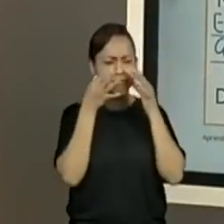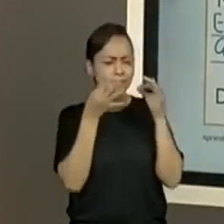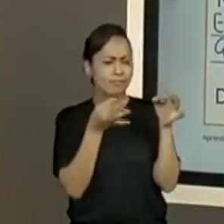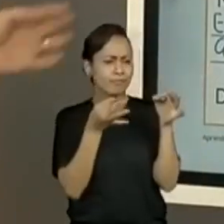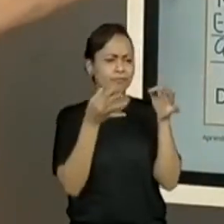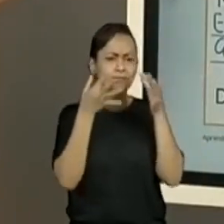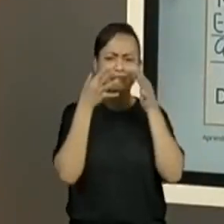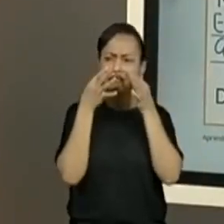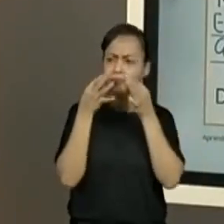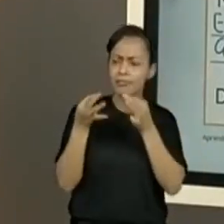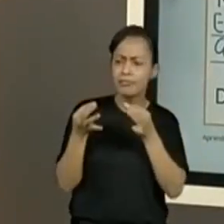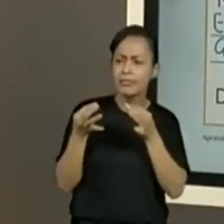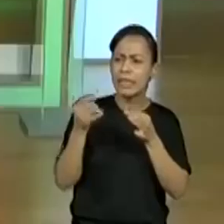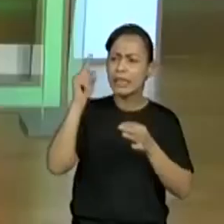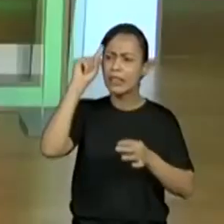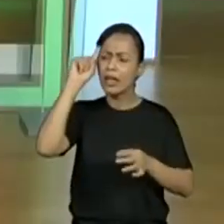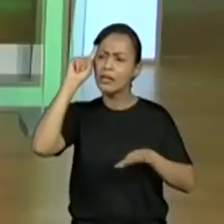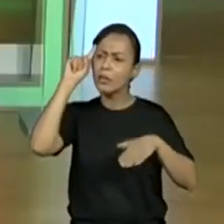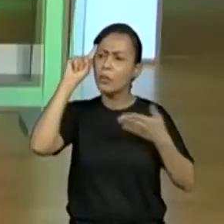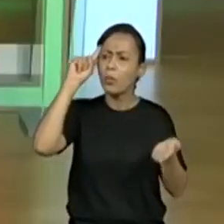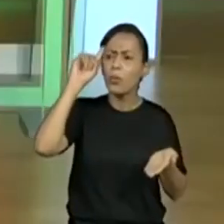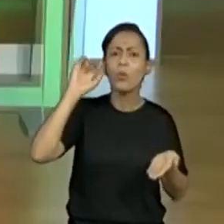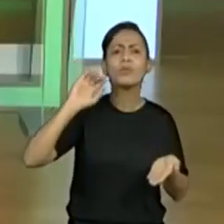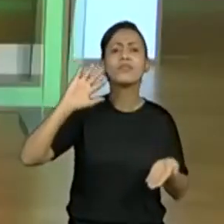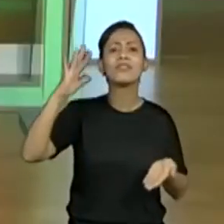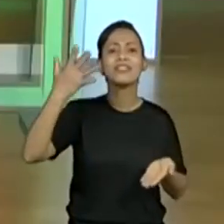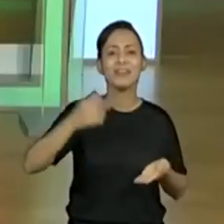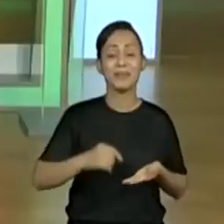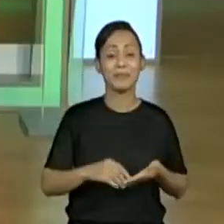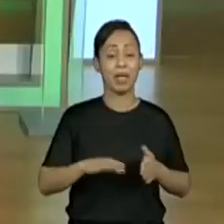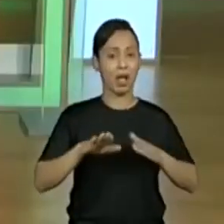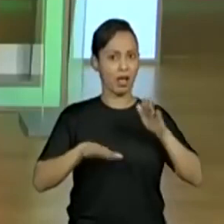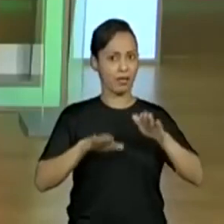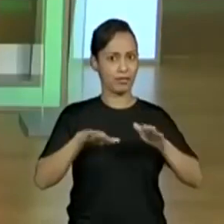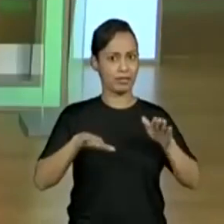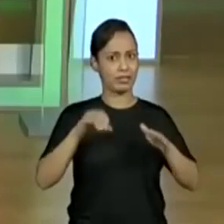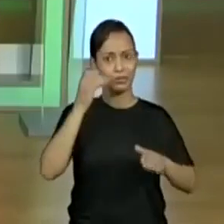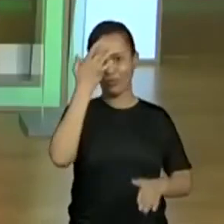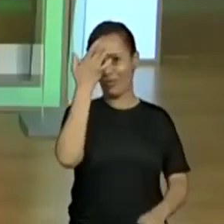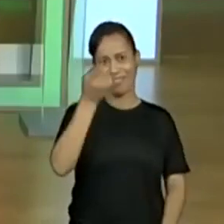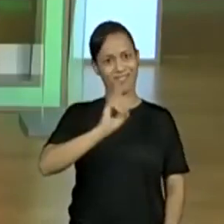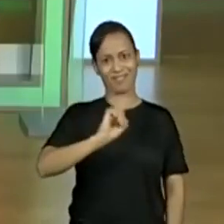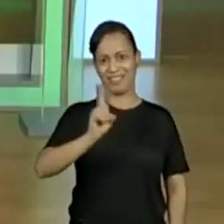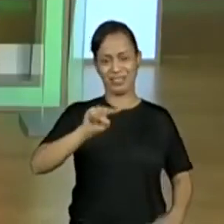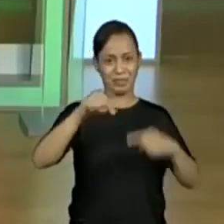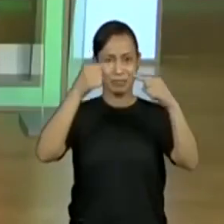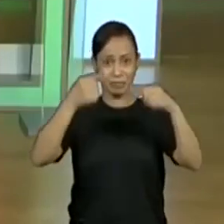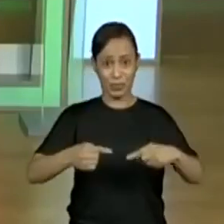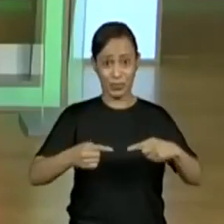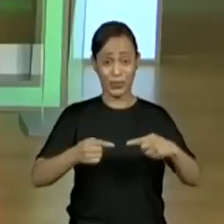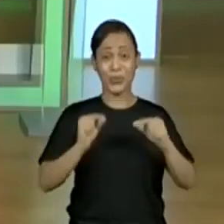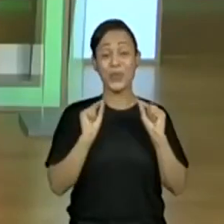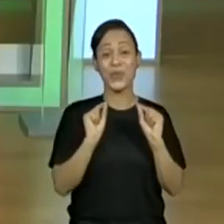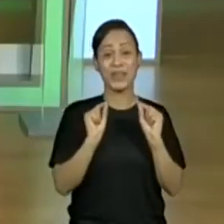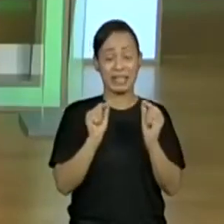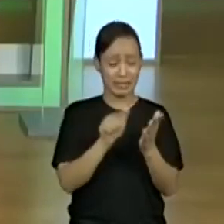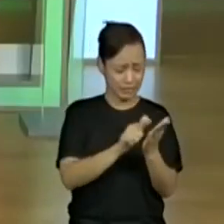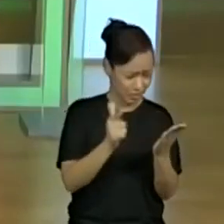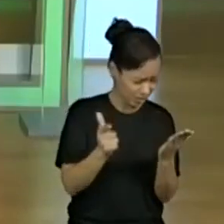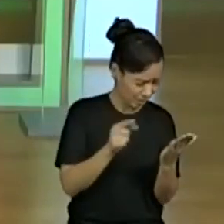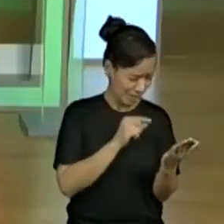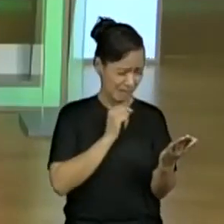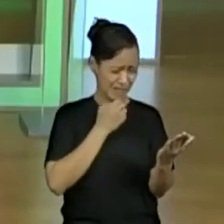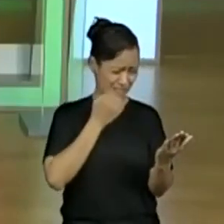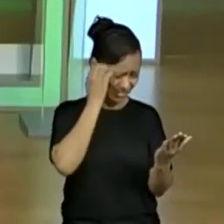uma notícia e ver a data. Sim. E é sempre um desafio a gente ler notícias, né, com as crianças e nesse momento ainda que a gente está afastado,